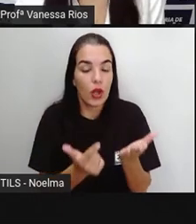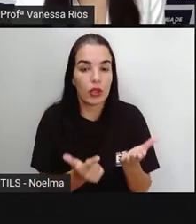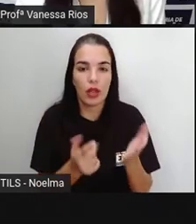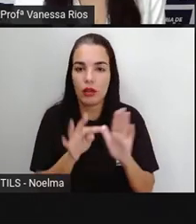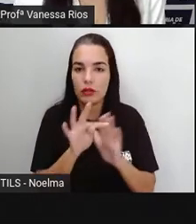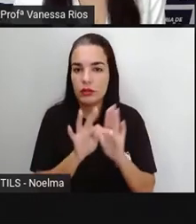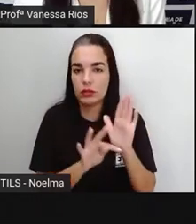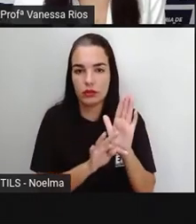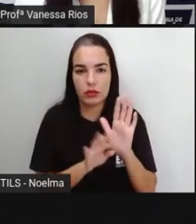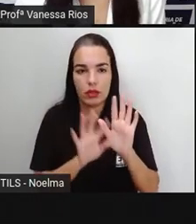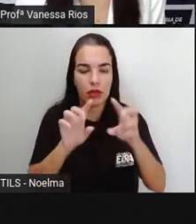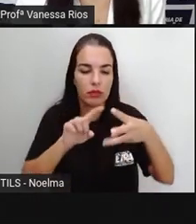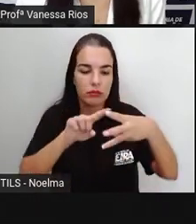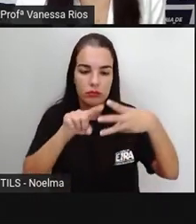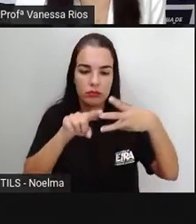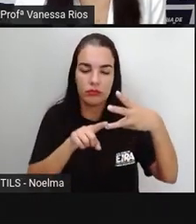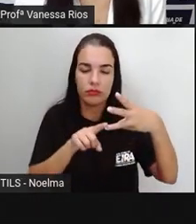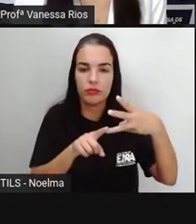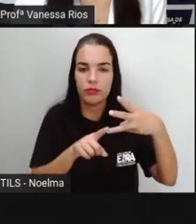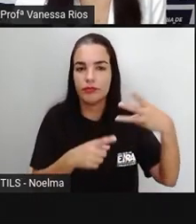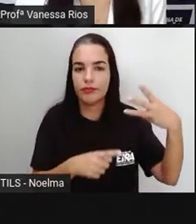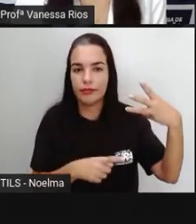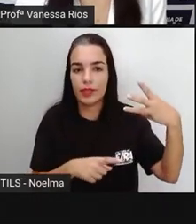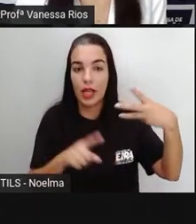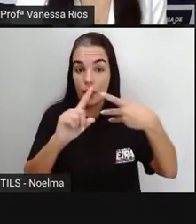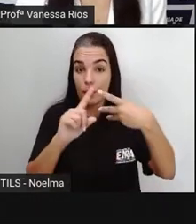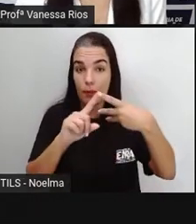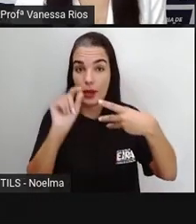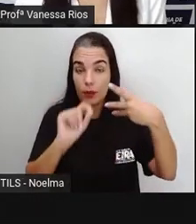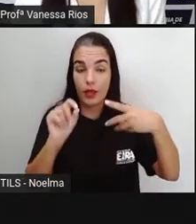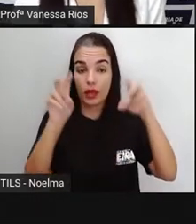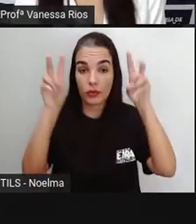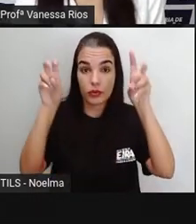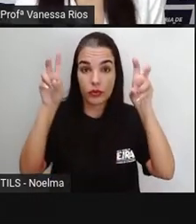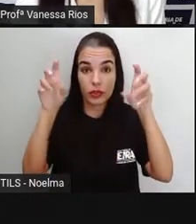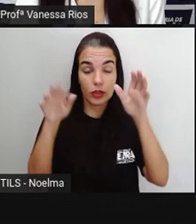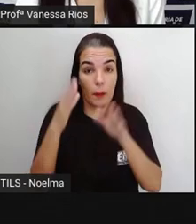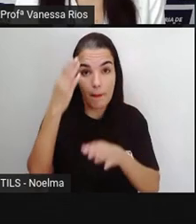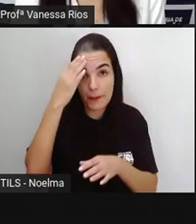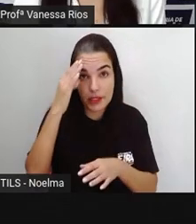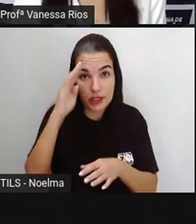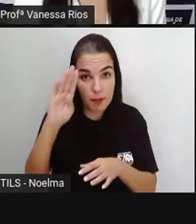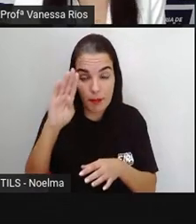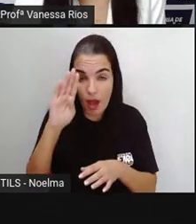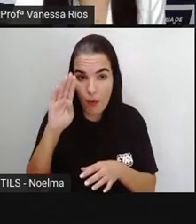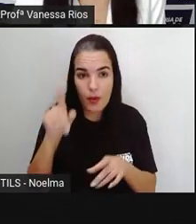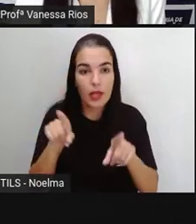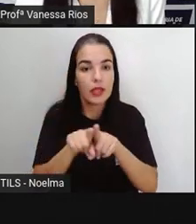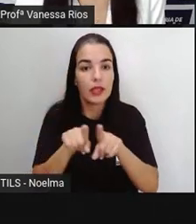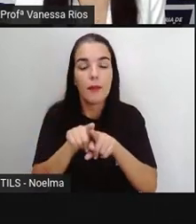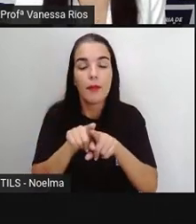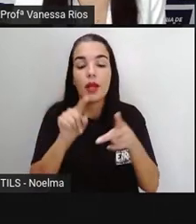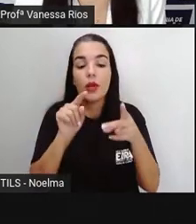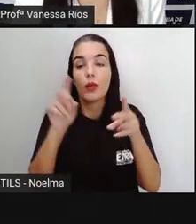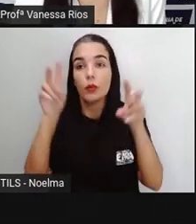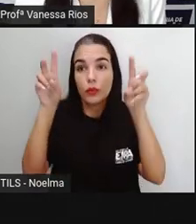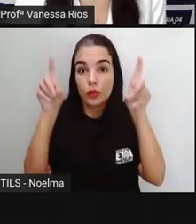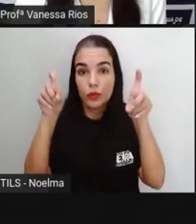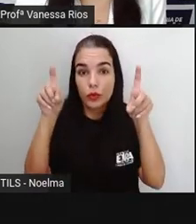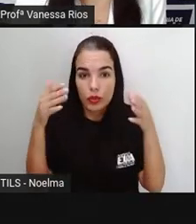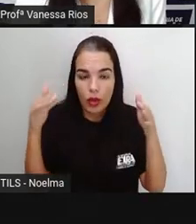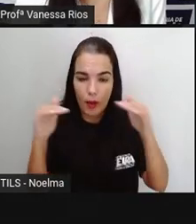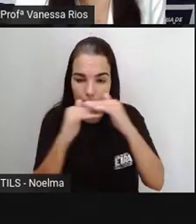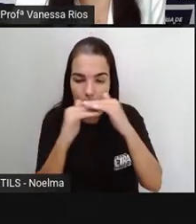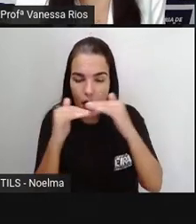partes principais. O título principal e também o título secundário, o